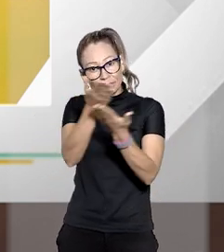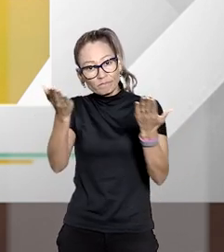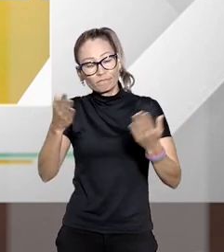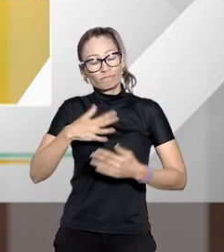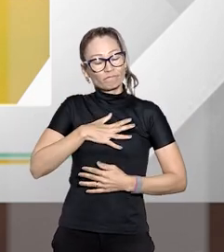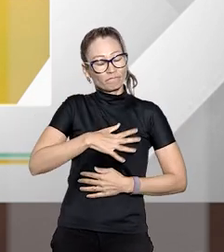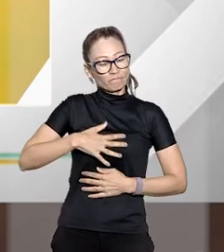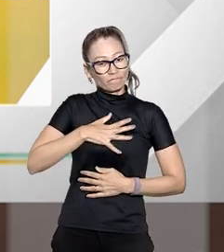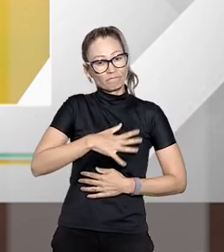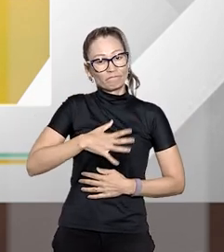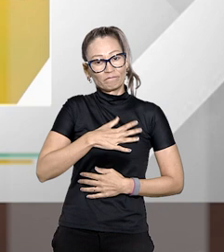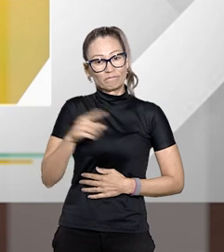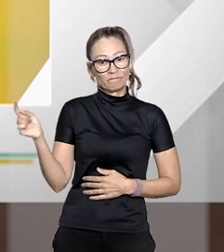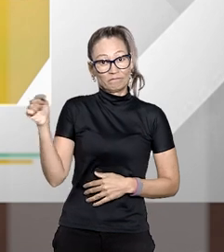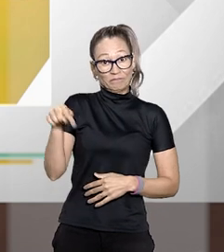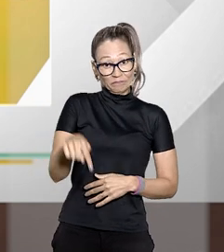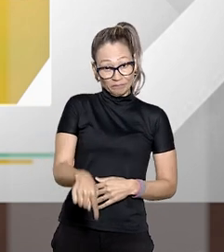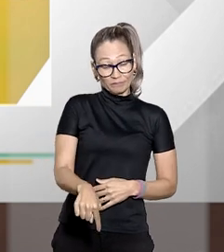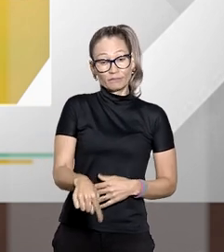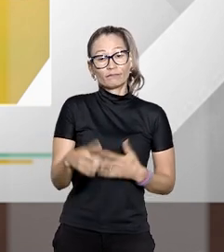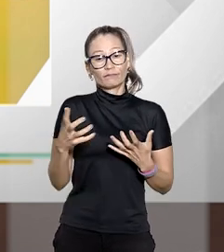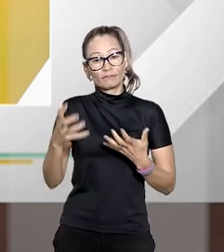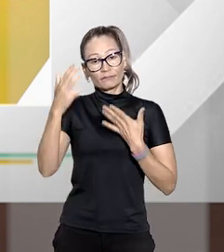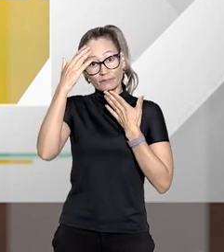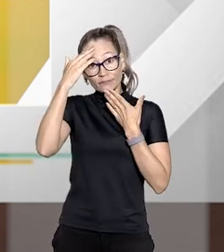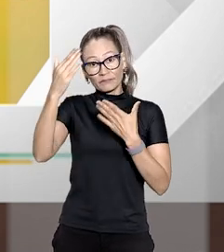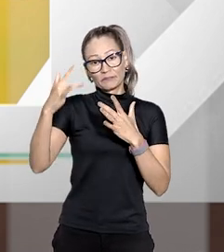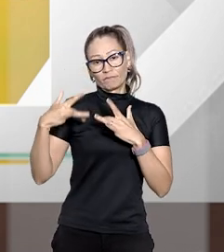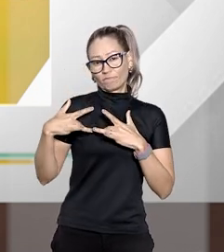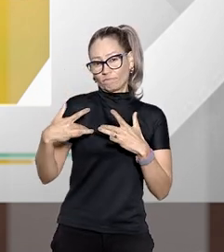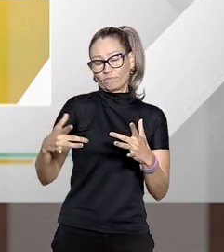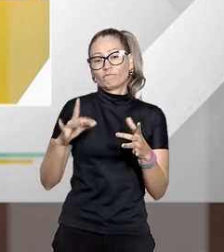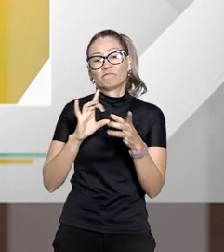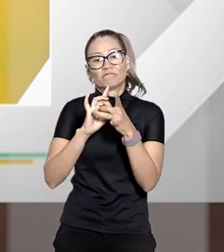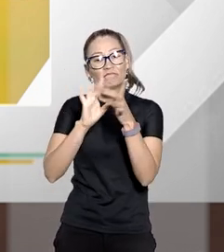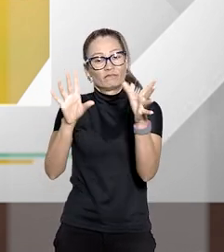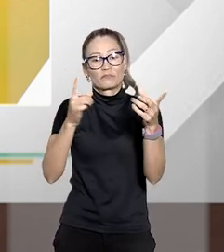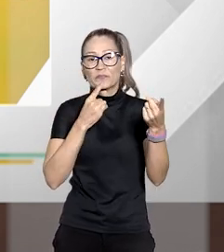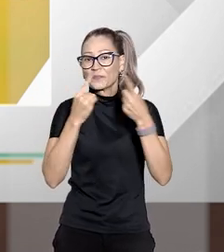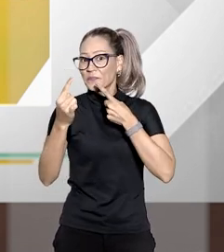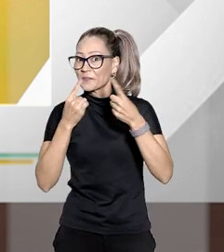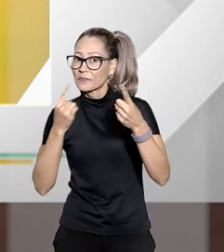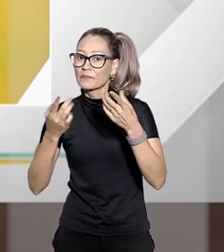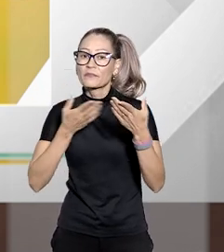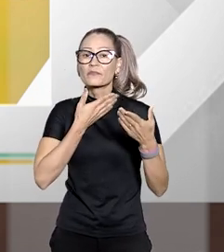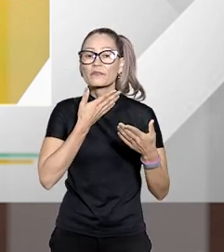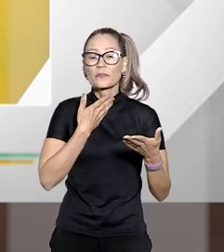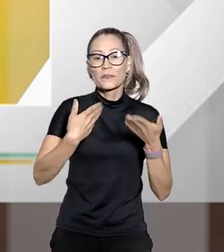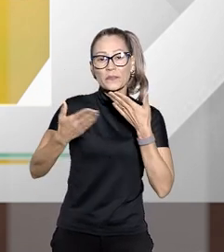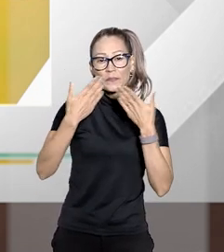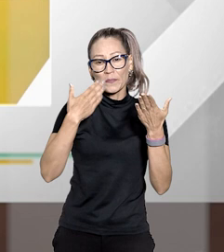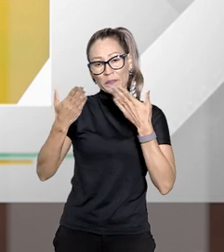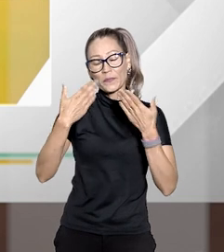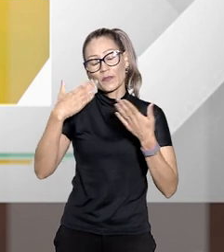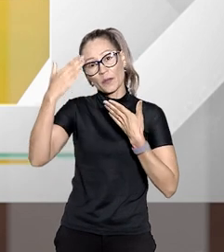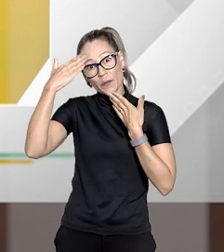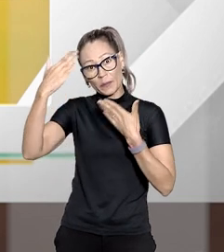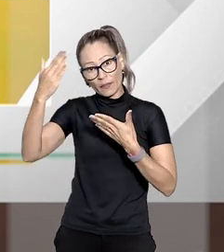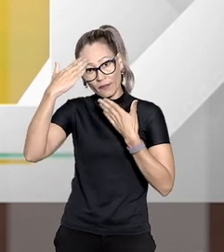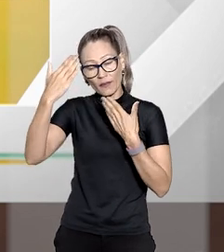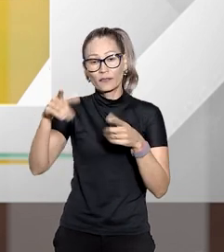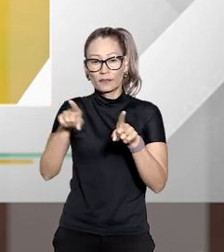prazer imenso estar aqui com os senhores agradeço imensamente me coloco à disposição por uma próxima muito obrigado nós